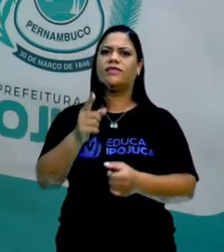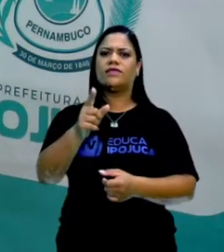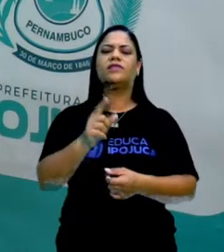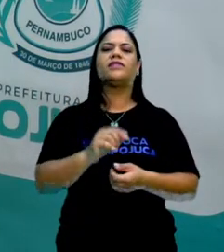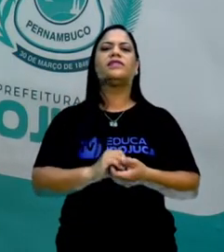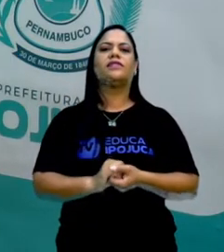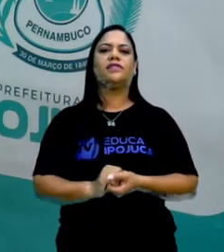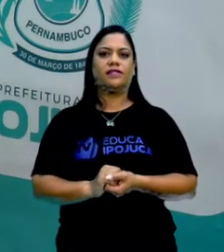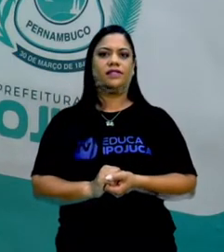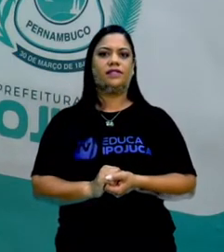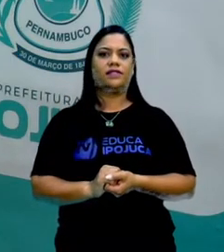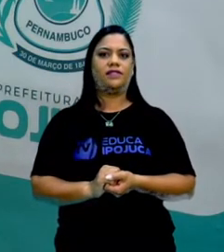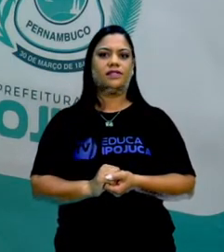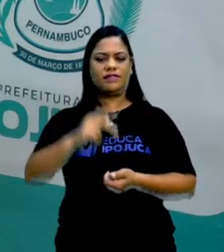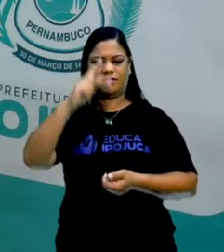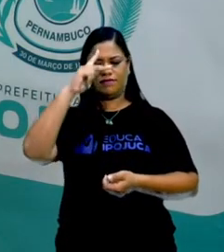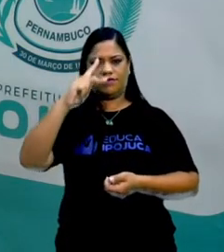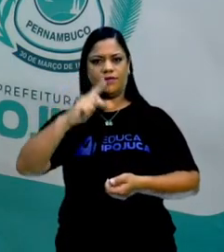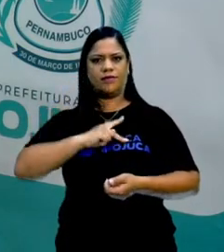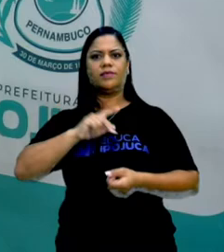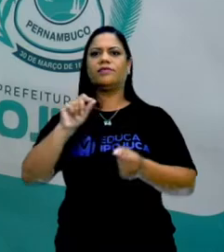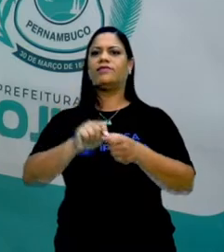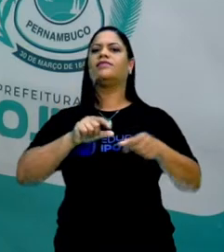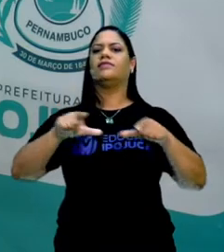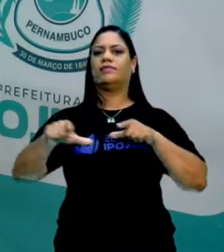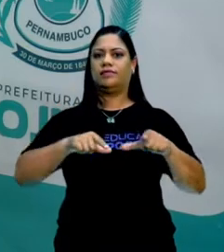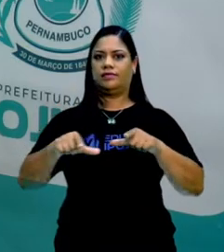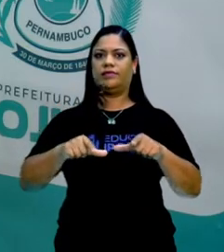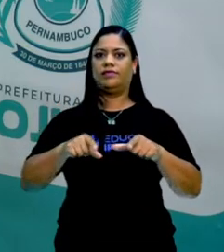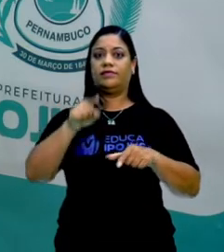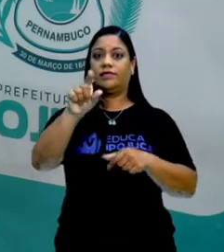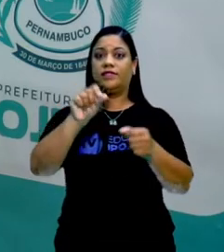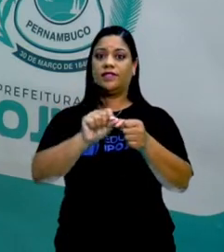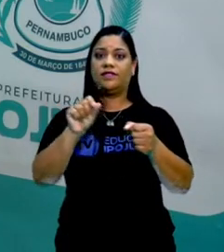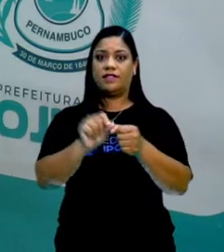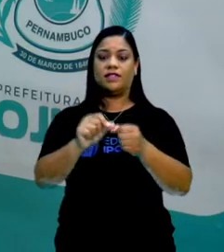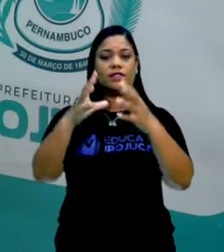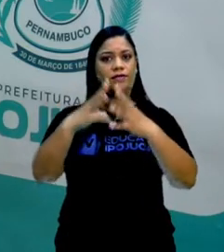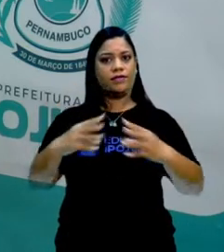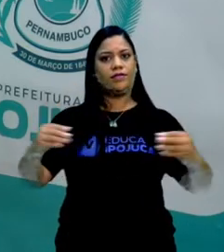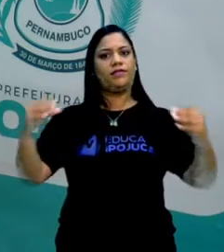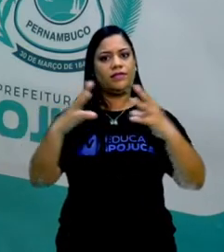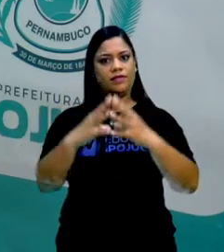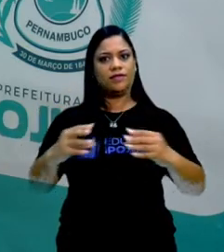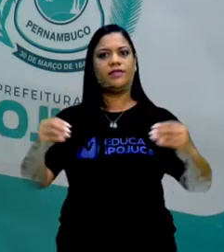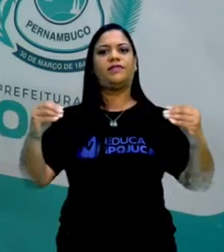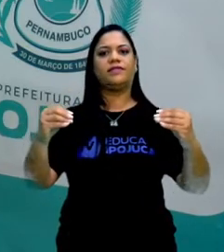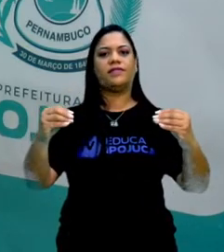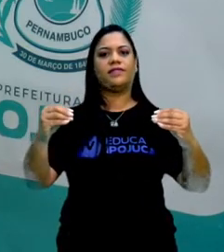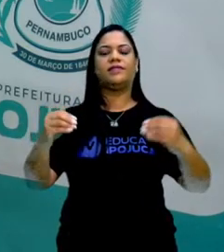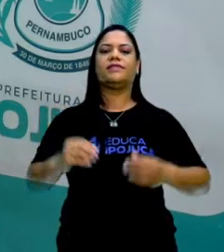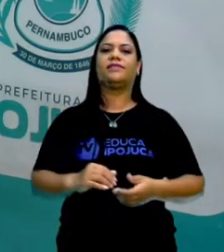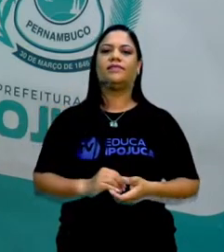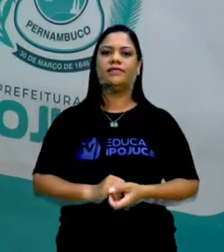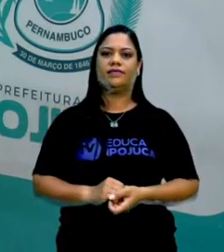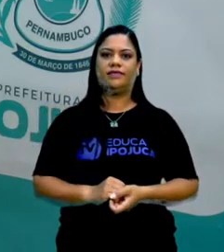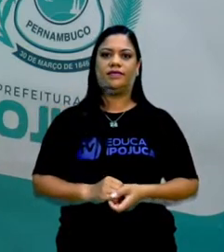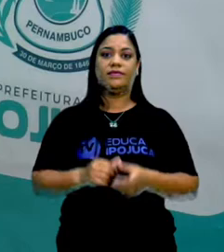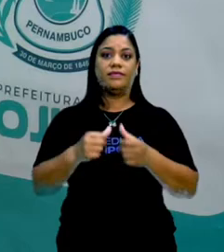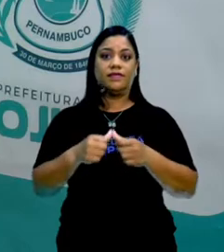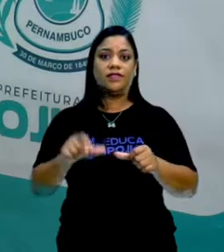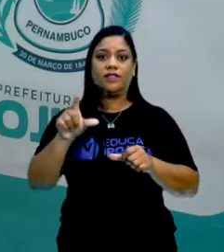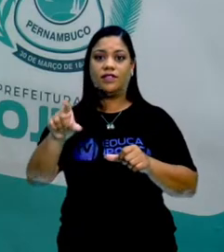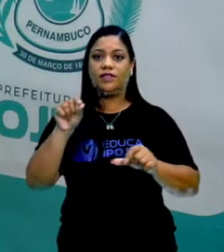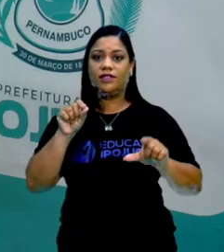considera mais importantes. Quando você faz isso, você está fazendo uma curadoria, ou seja, você está